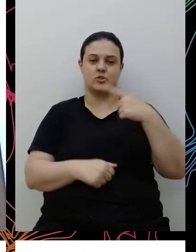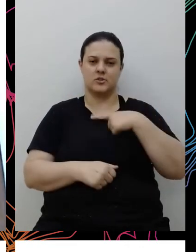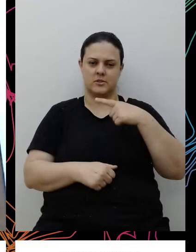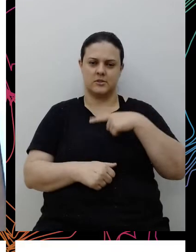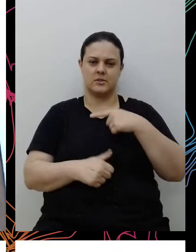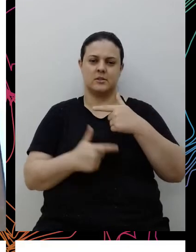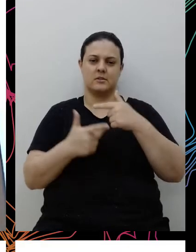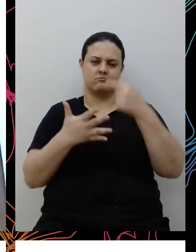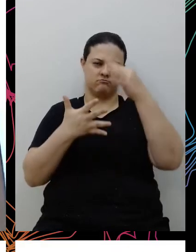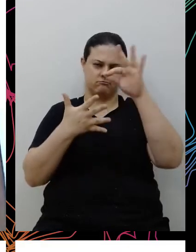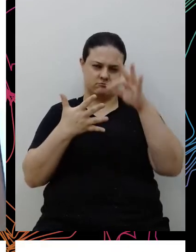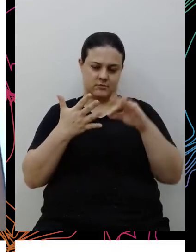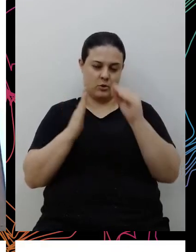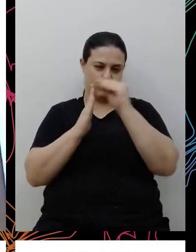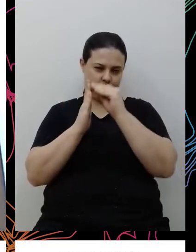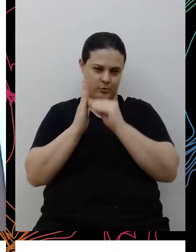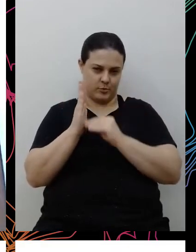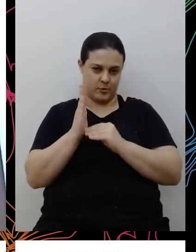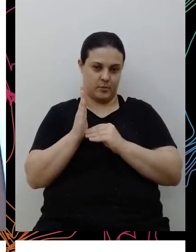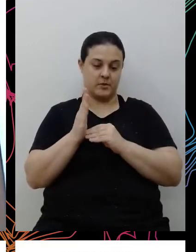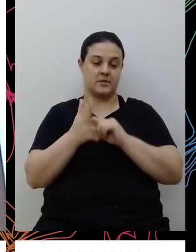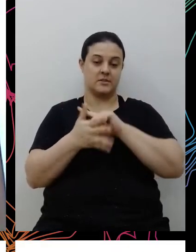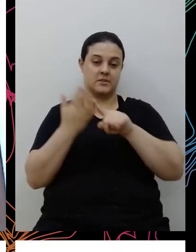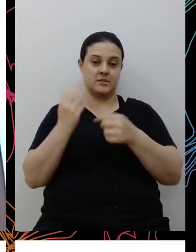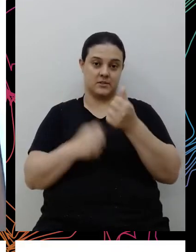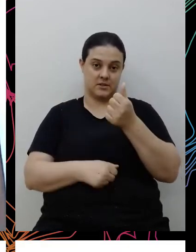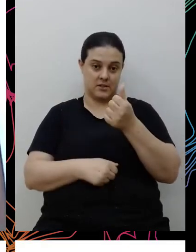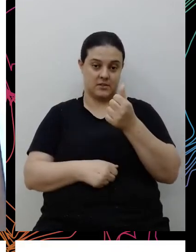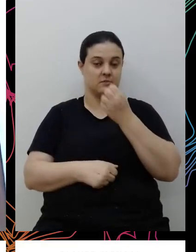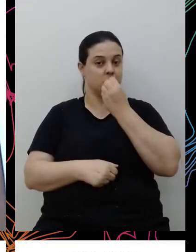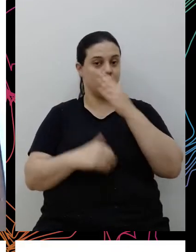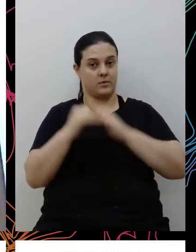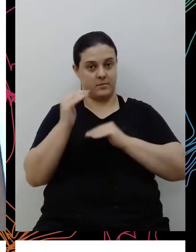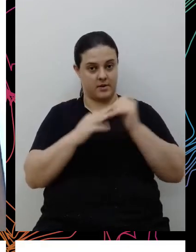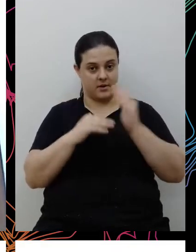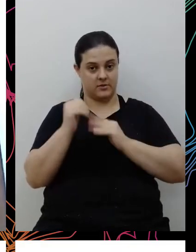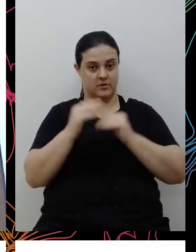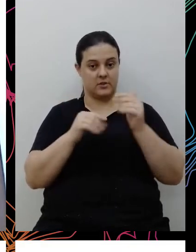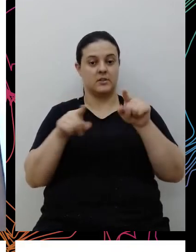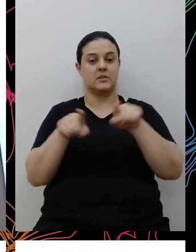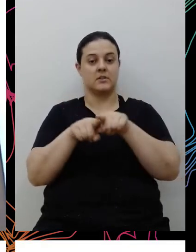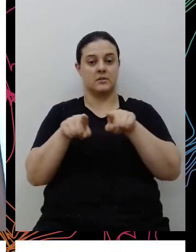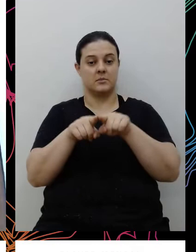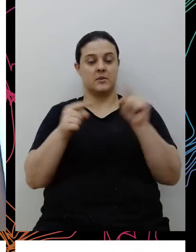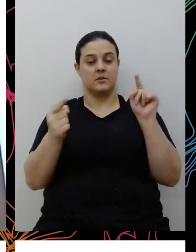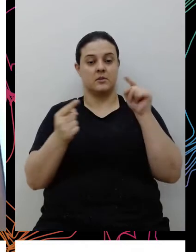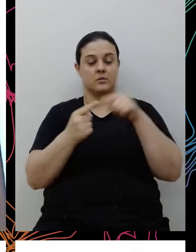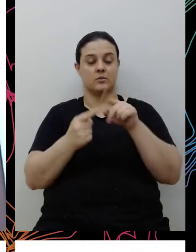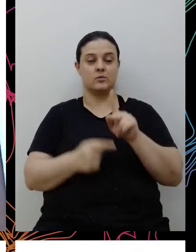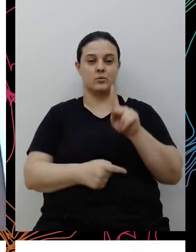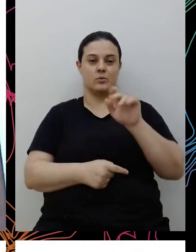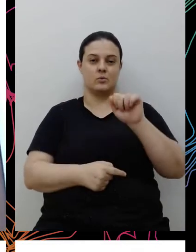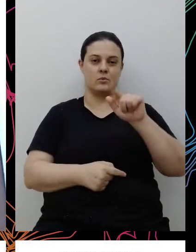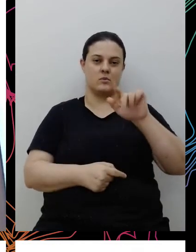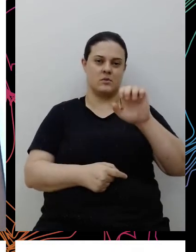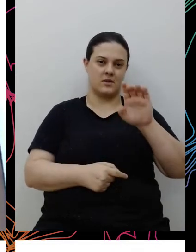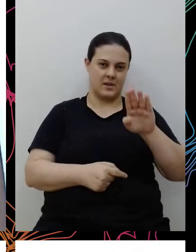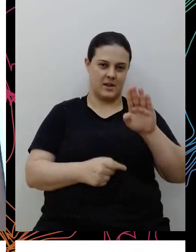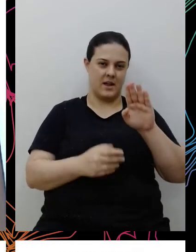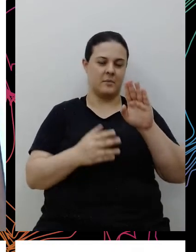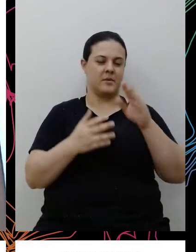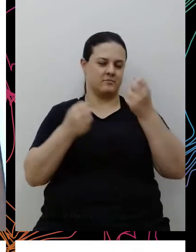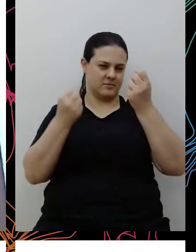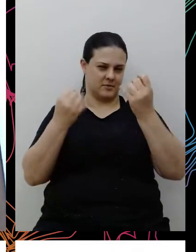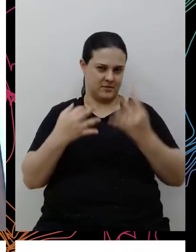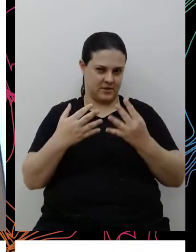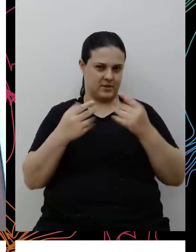elenquei aqui na minha percepção seis ações de boas práticas. Acho que também vai muito na linha do que o Caleb haveria colocado, né? Na questão